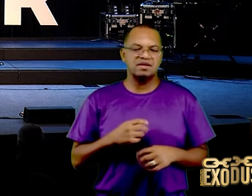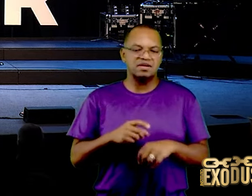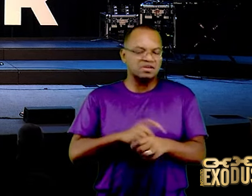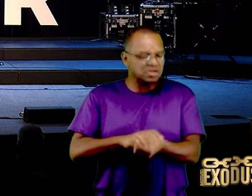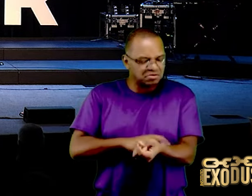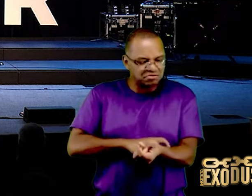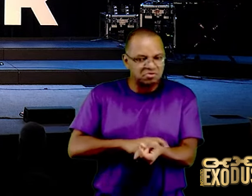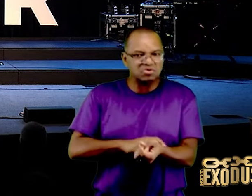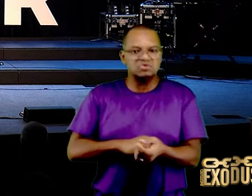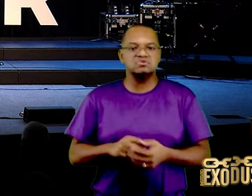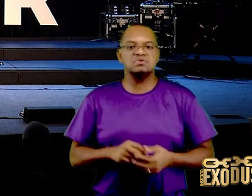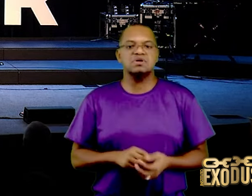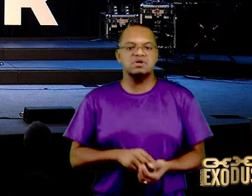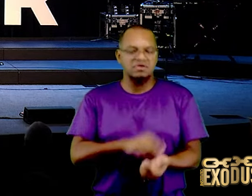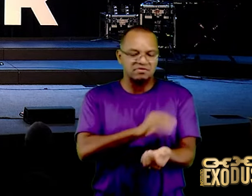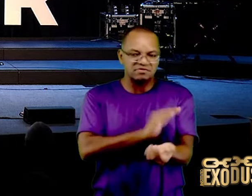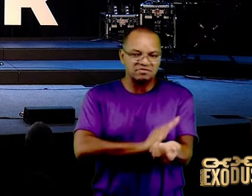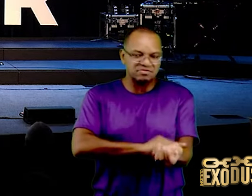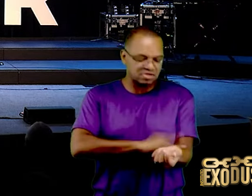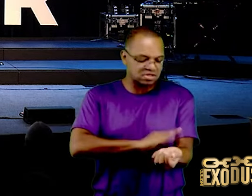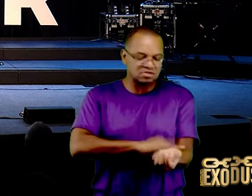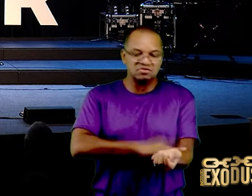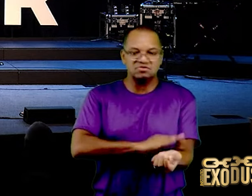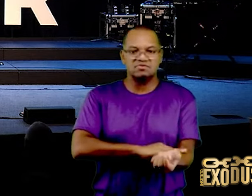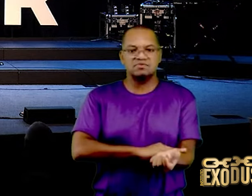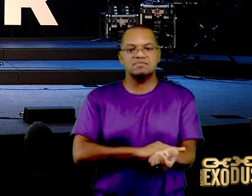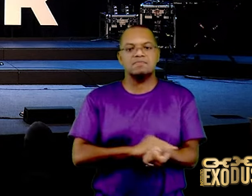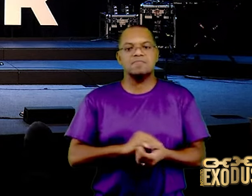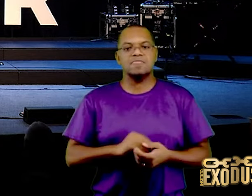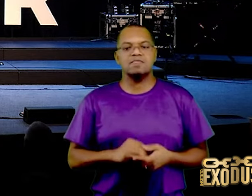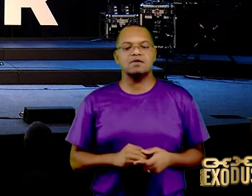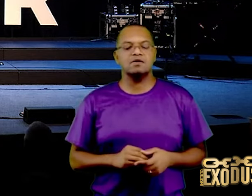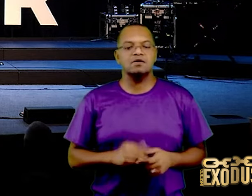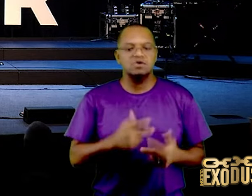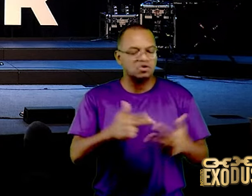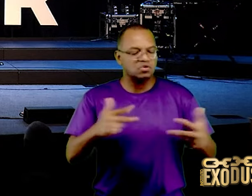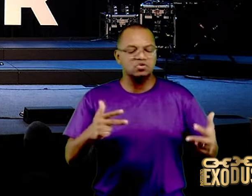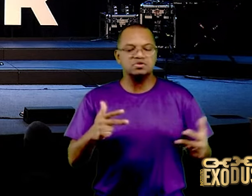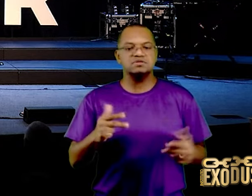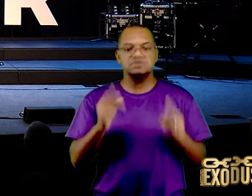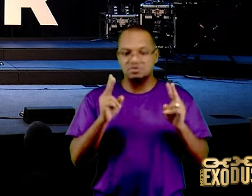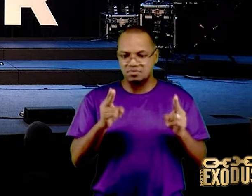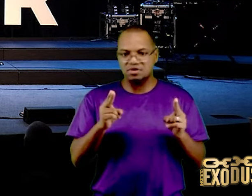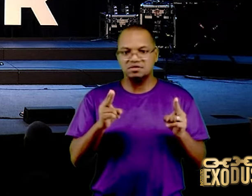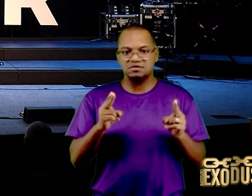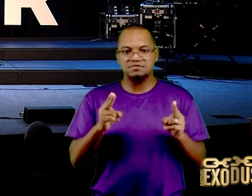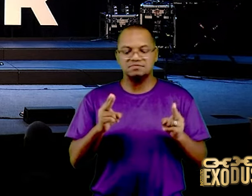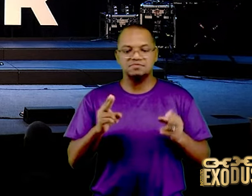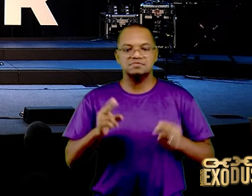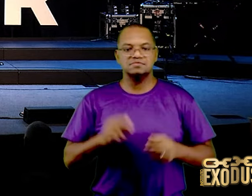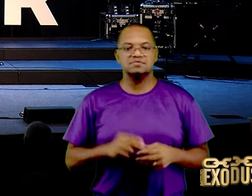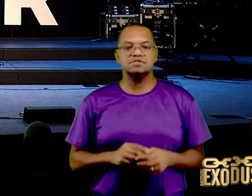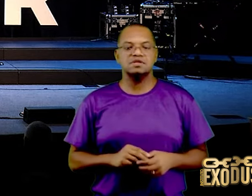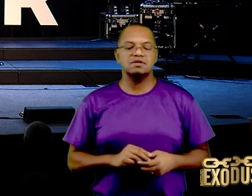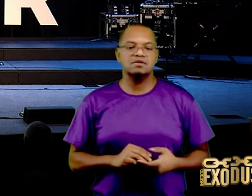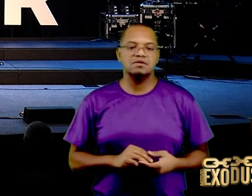homicídios, vícios, glutonarias, e coisas semelhantes a estas, agora bota o cinto de segurança, por favor,